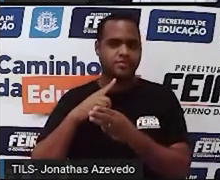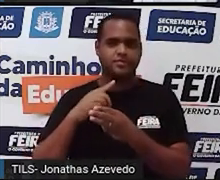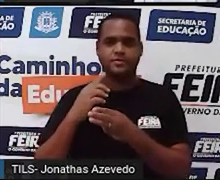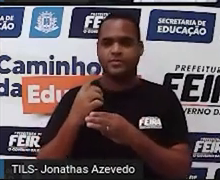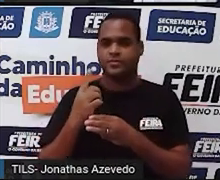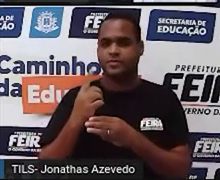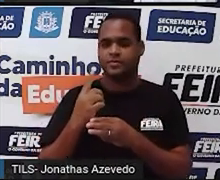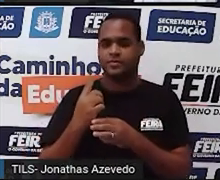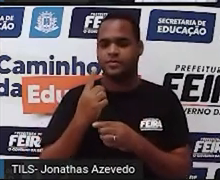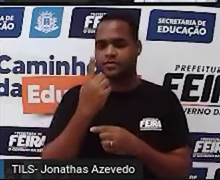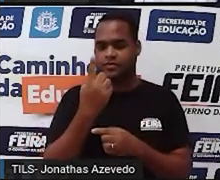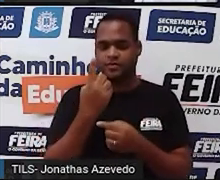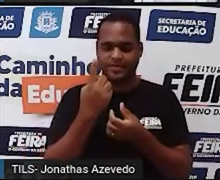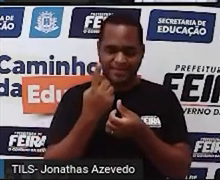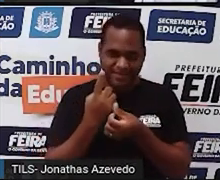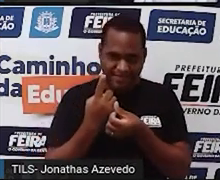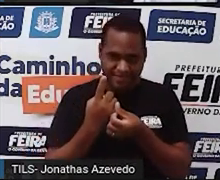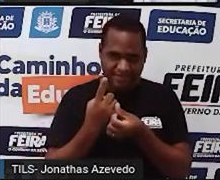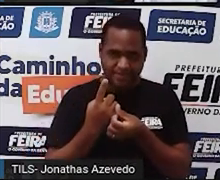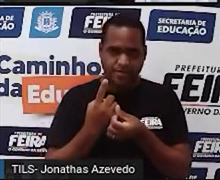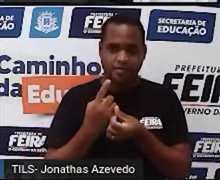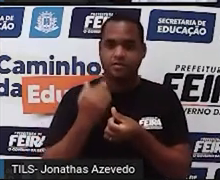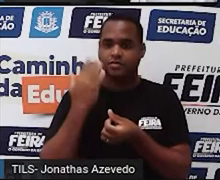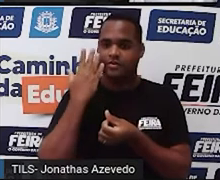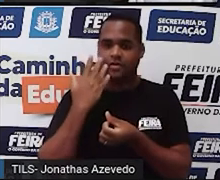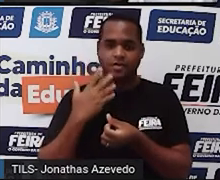sexto da sua vida como menino.